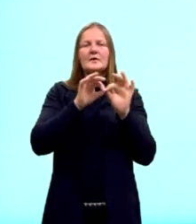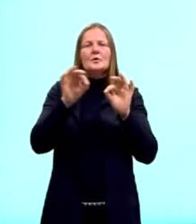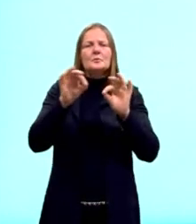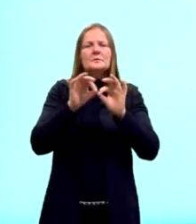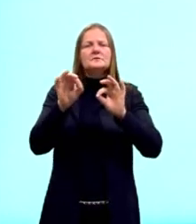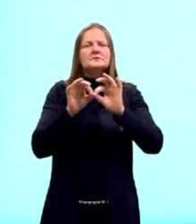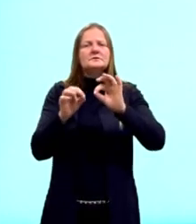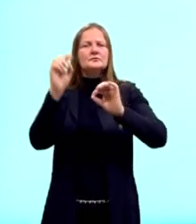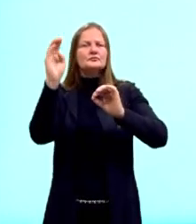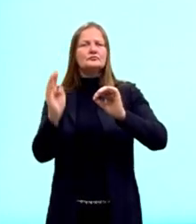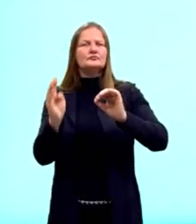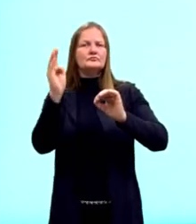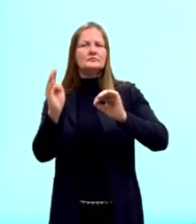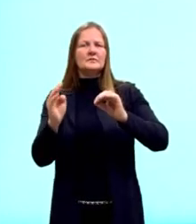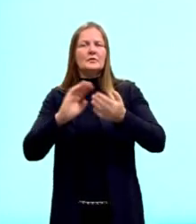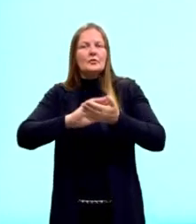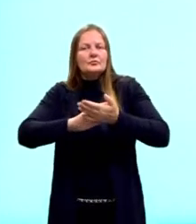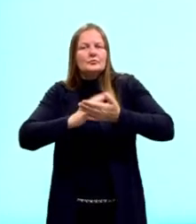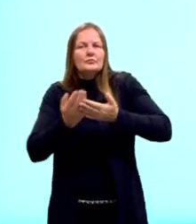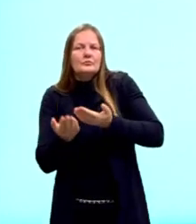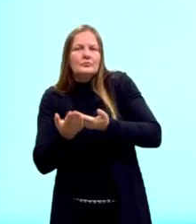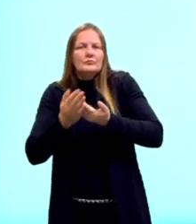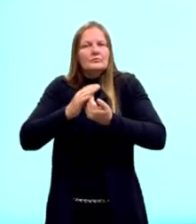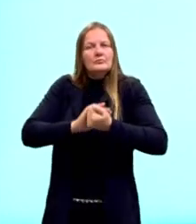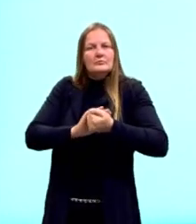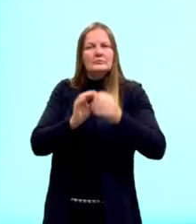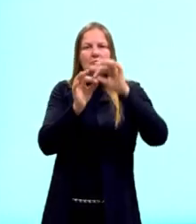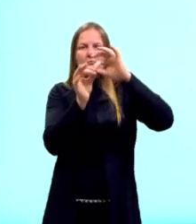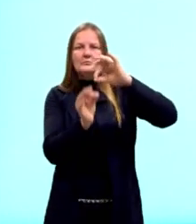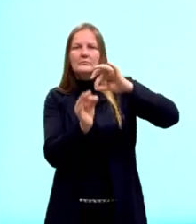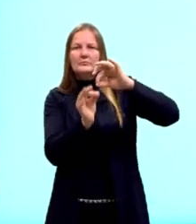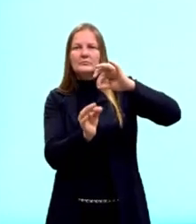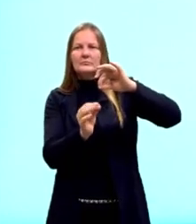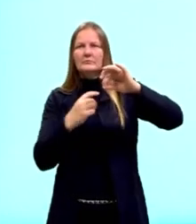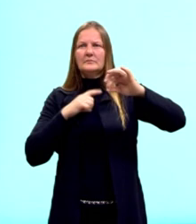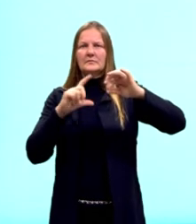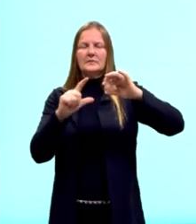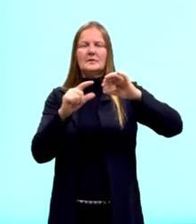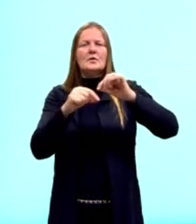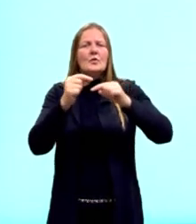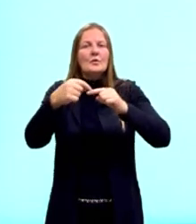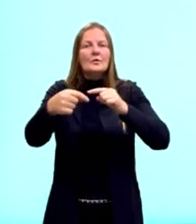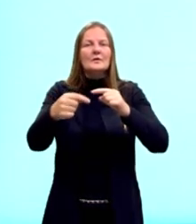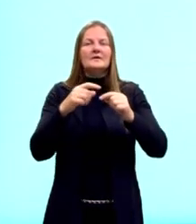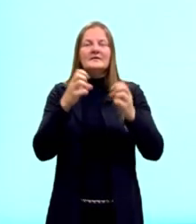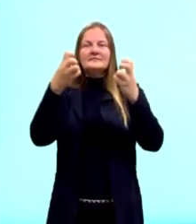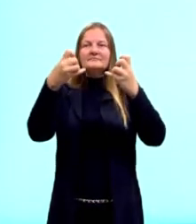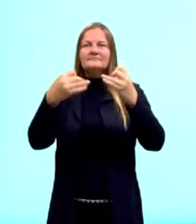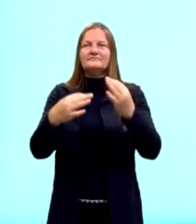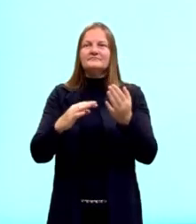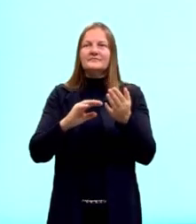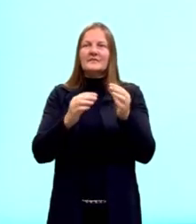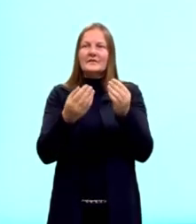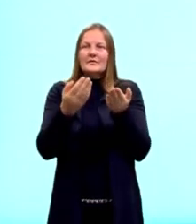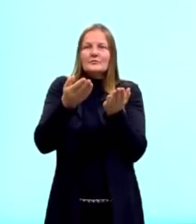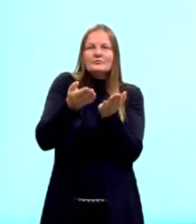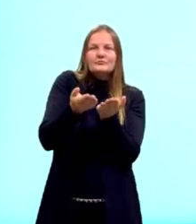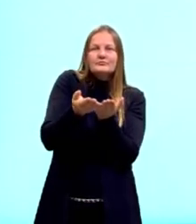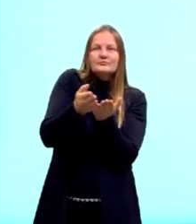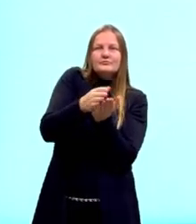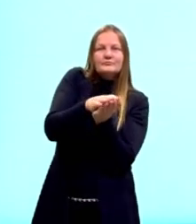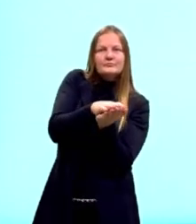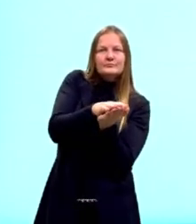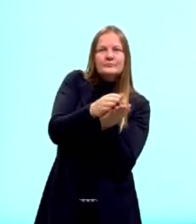lados, a dobradura que foi feita. E aqui, como eu comentei com vocês, essa dobradura, ela